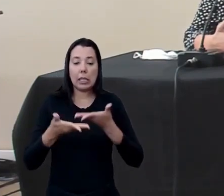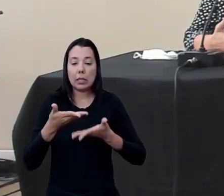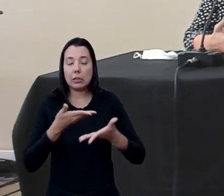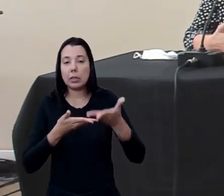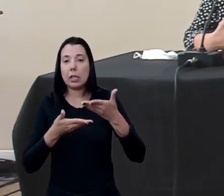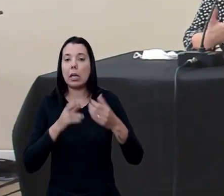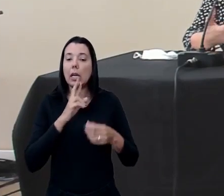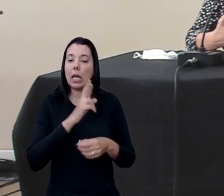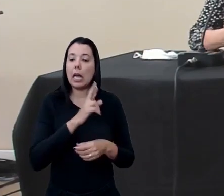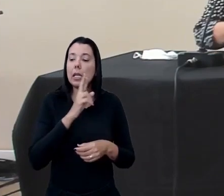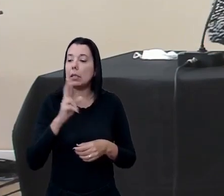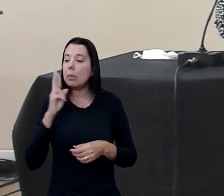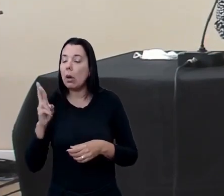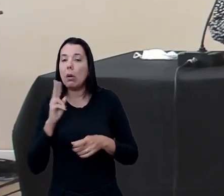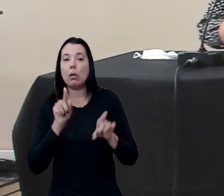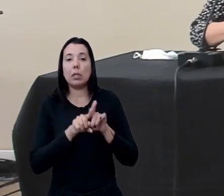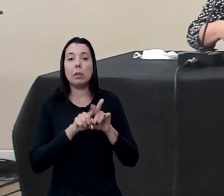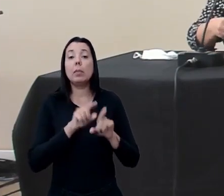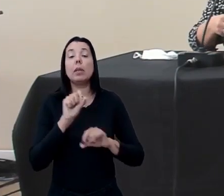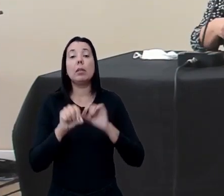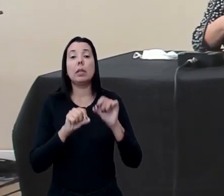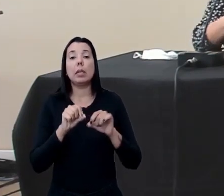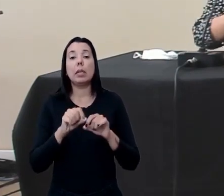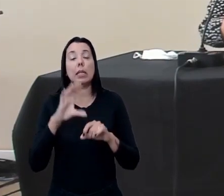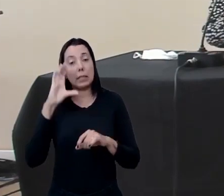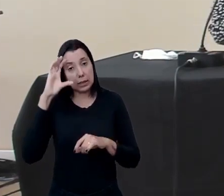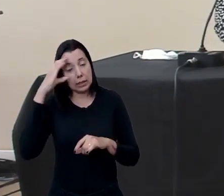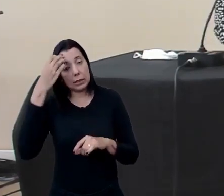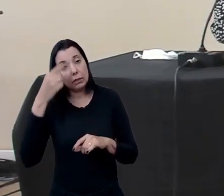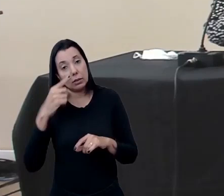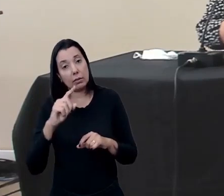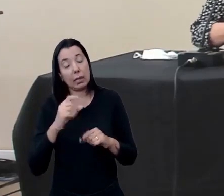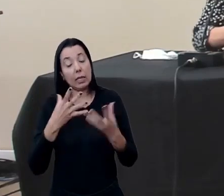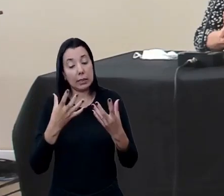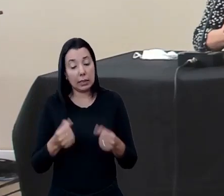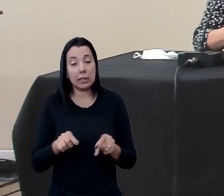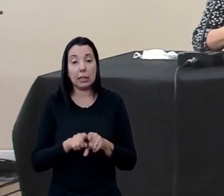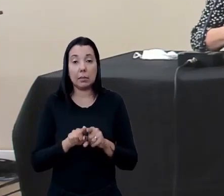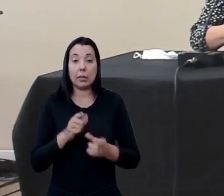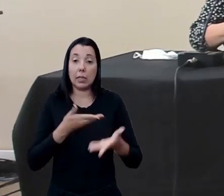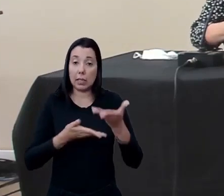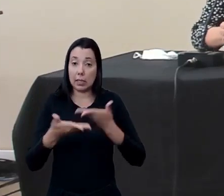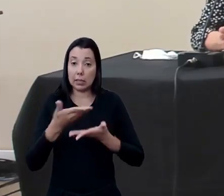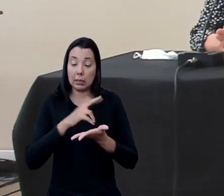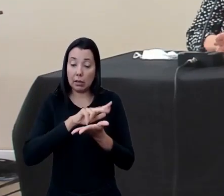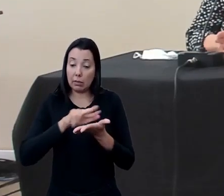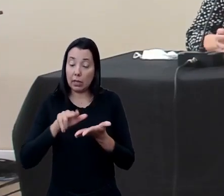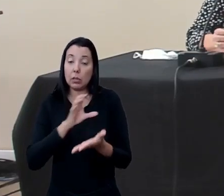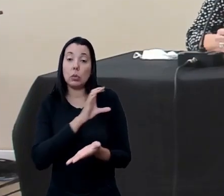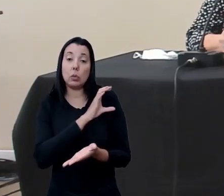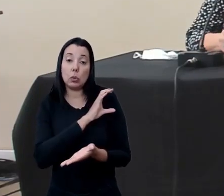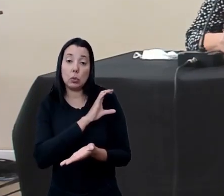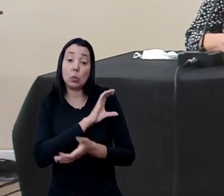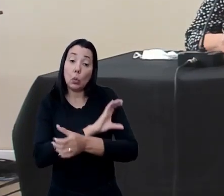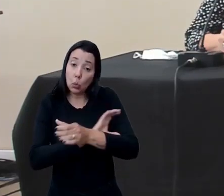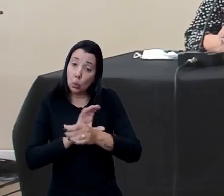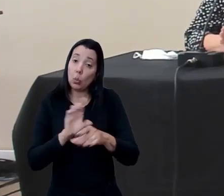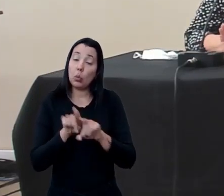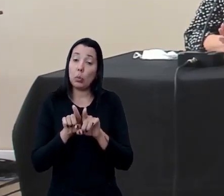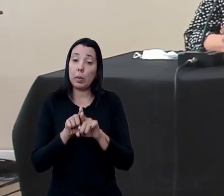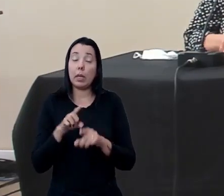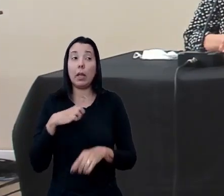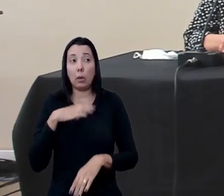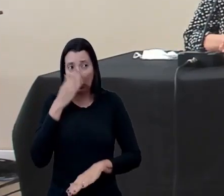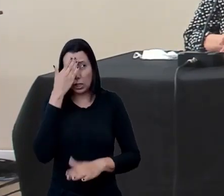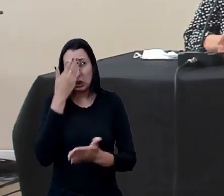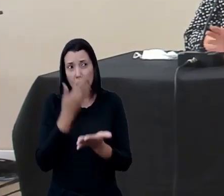respostas e as decisões que vão sendo tomadas com relação aos diversos cursos então assim